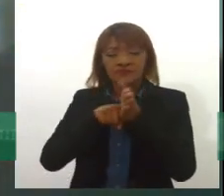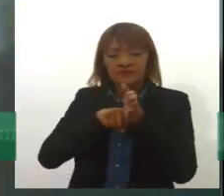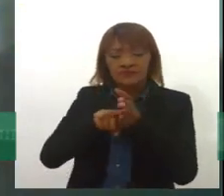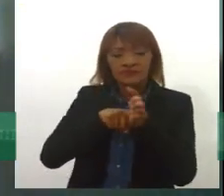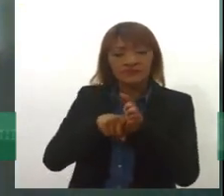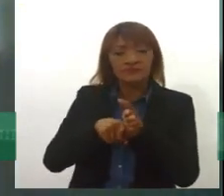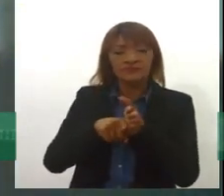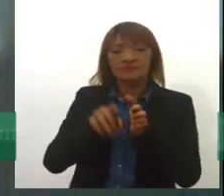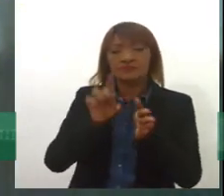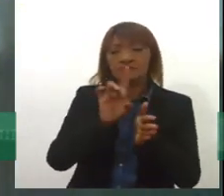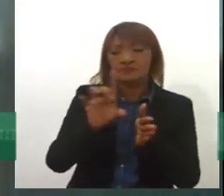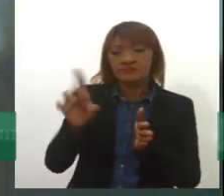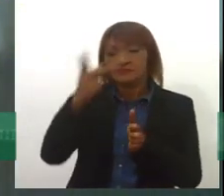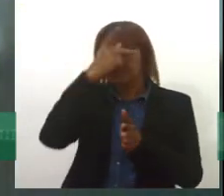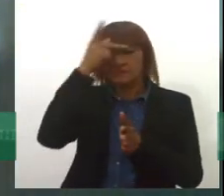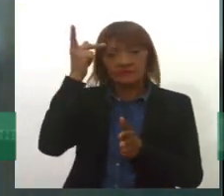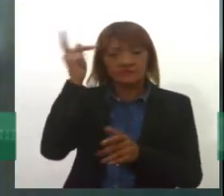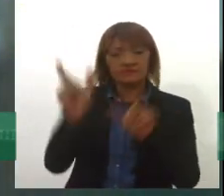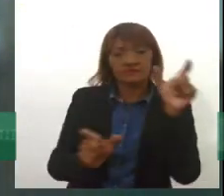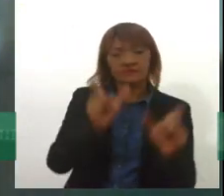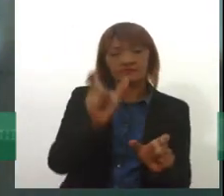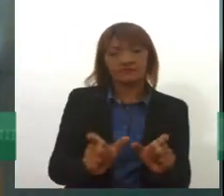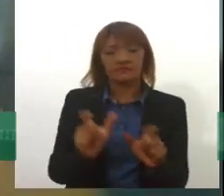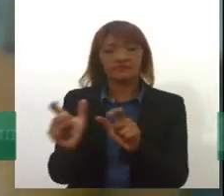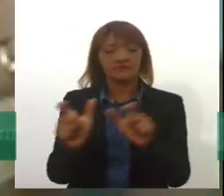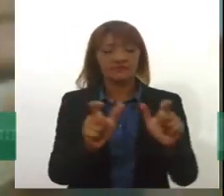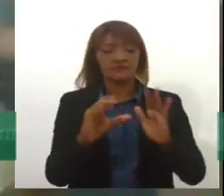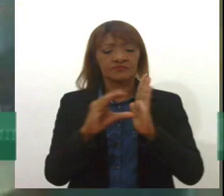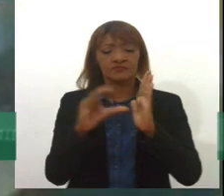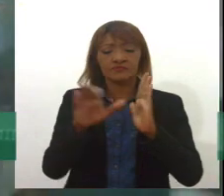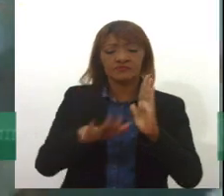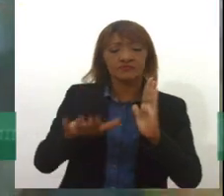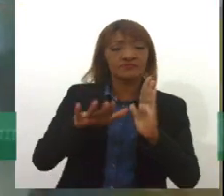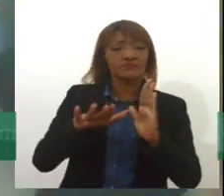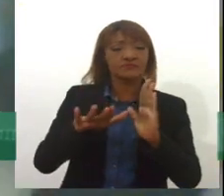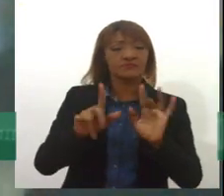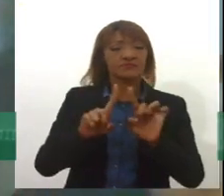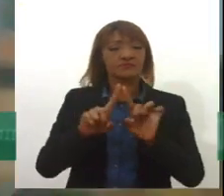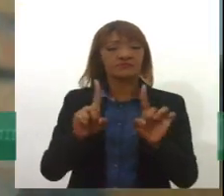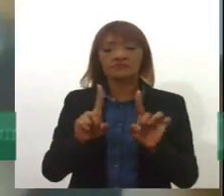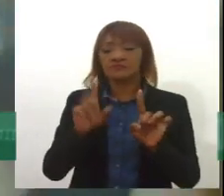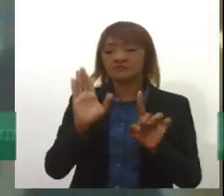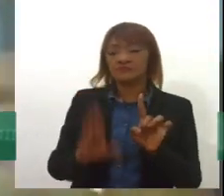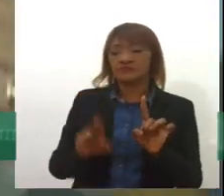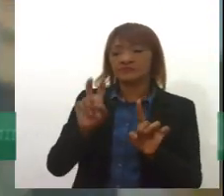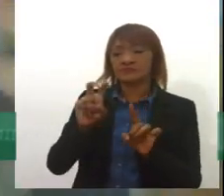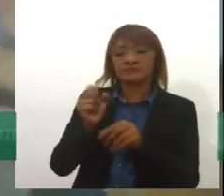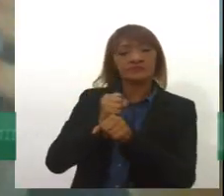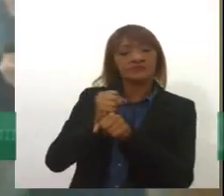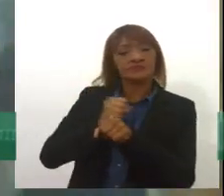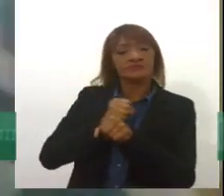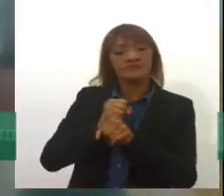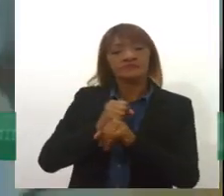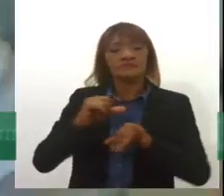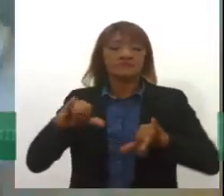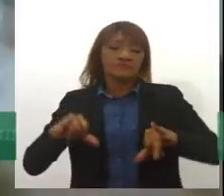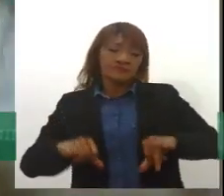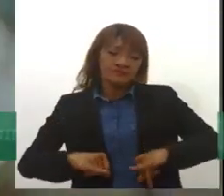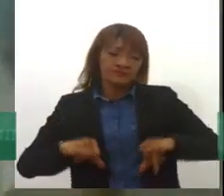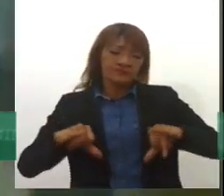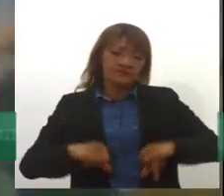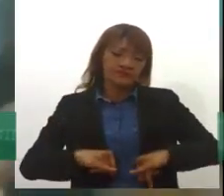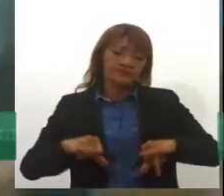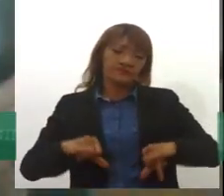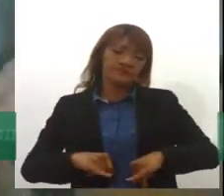mental às pessoas em seus territórios, em suas comunidades, e há cerca de cinco anos a gente vem sofrendo um processo muito grande